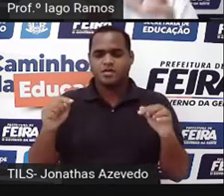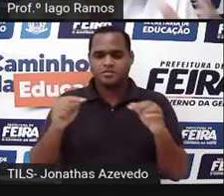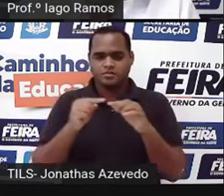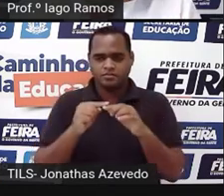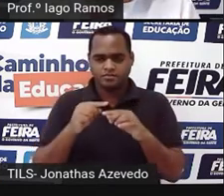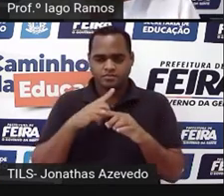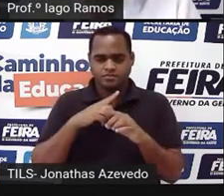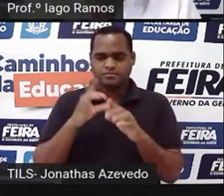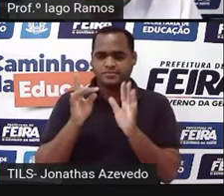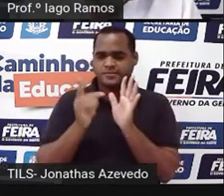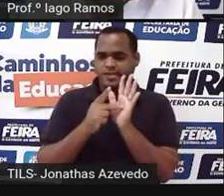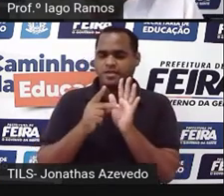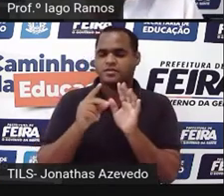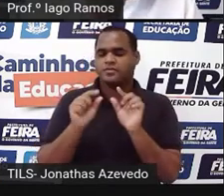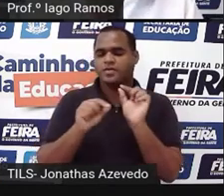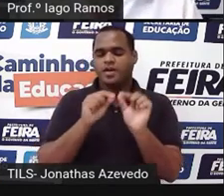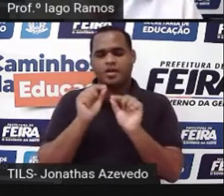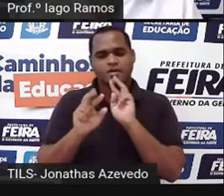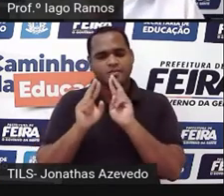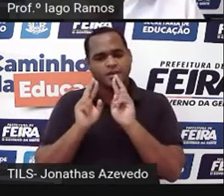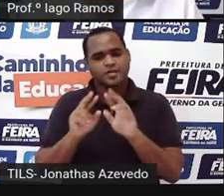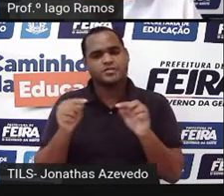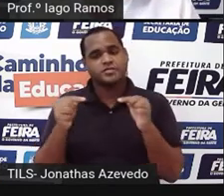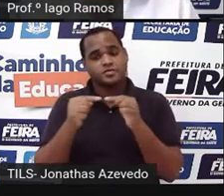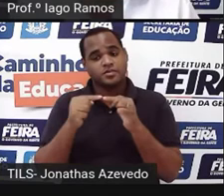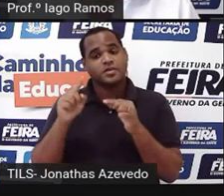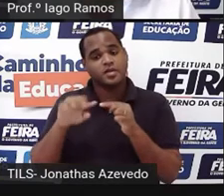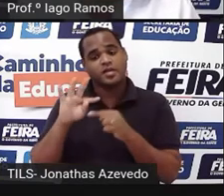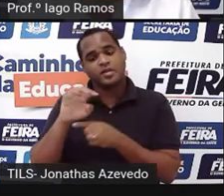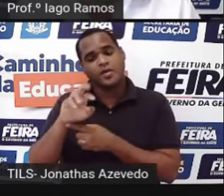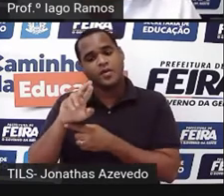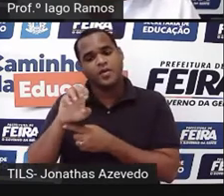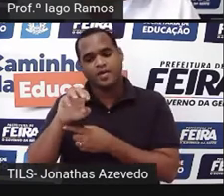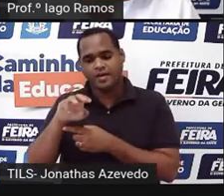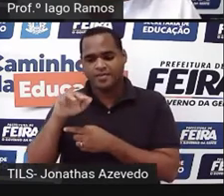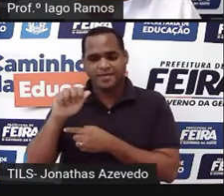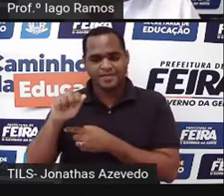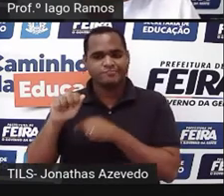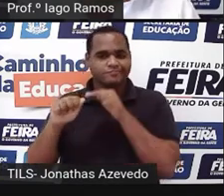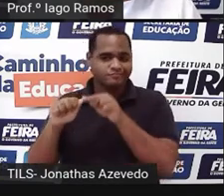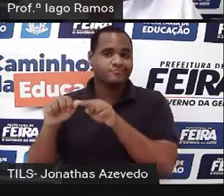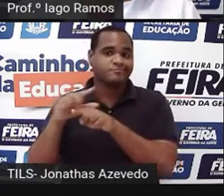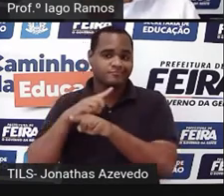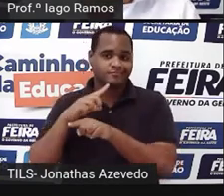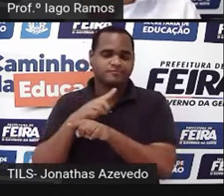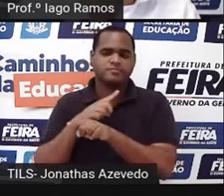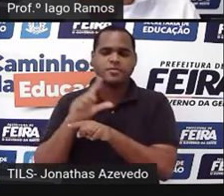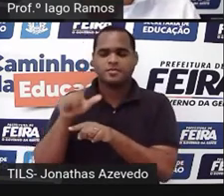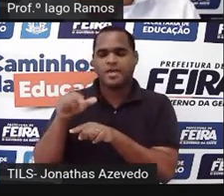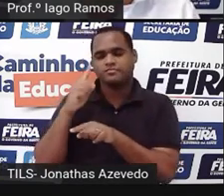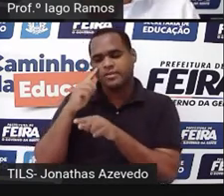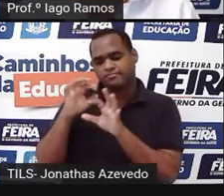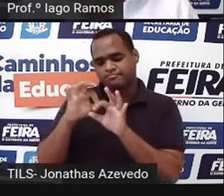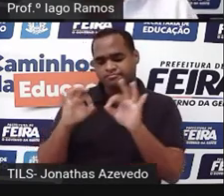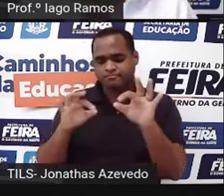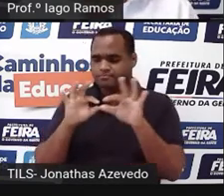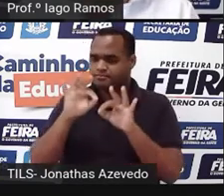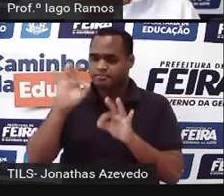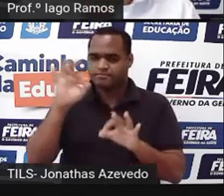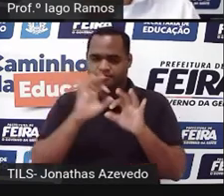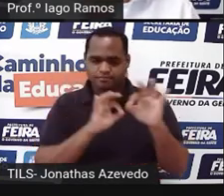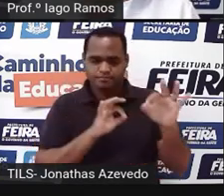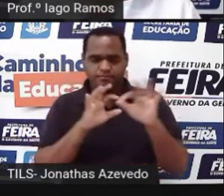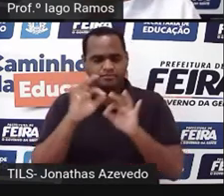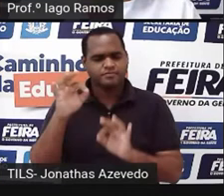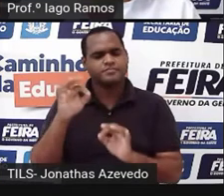resultam nesse resultado, que é o teorema de Pitágoras, tá? E as medidas do triângulo